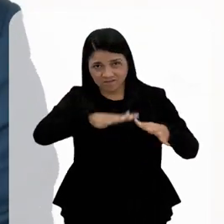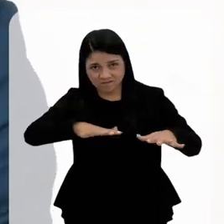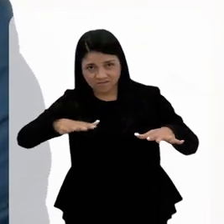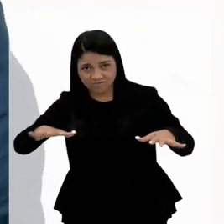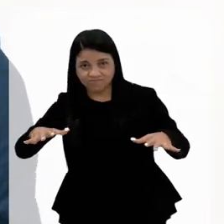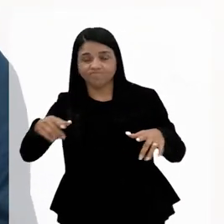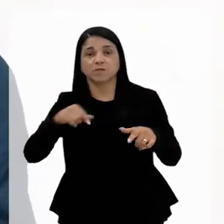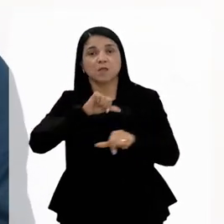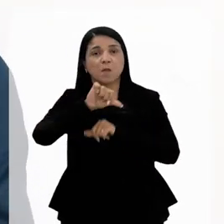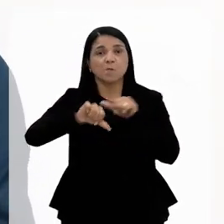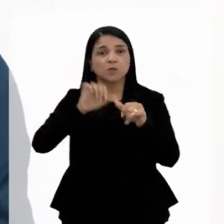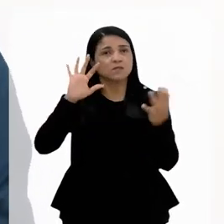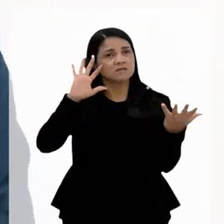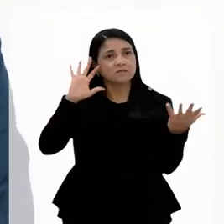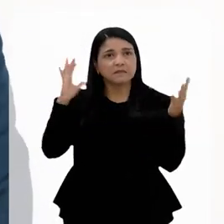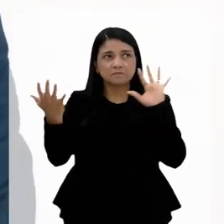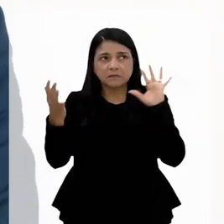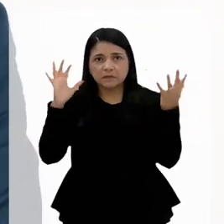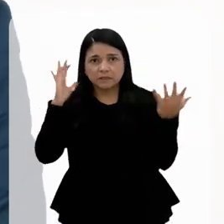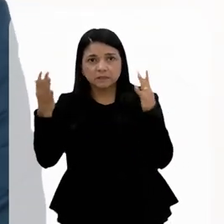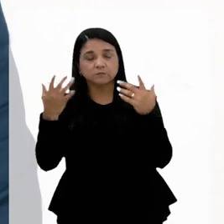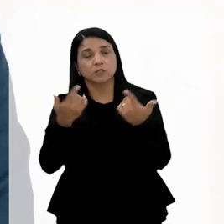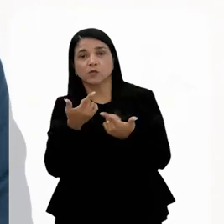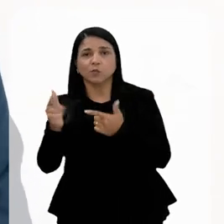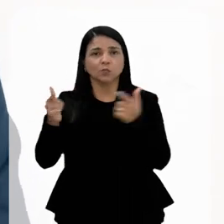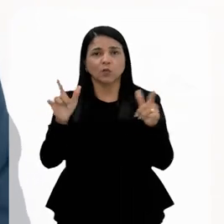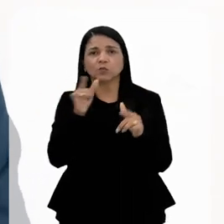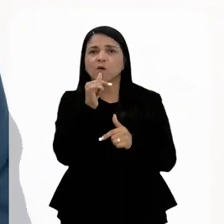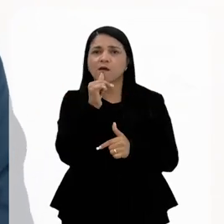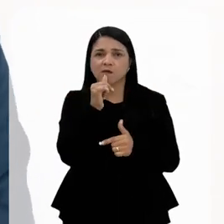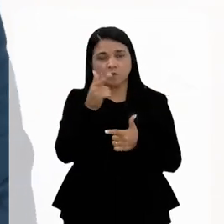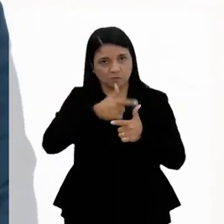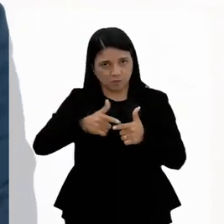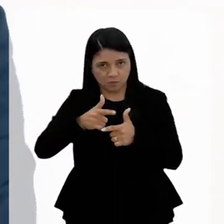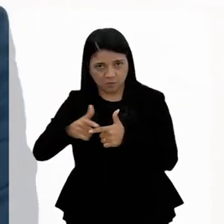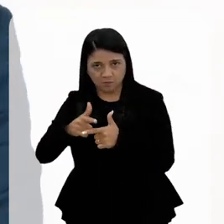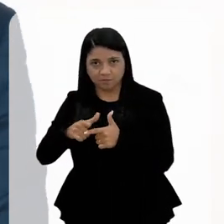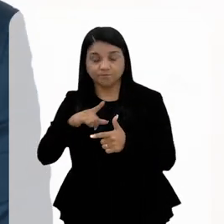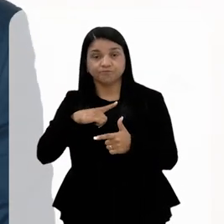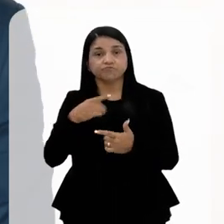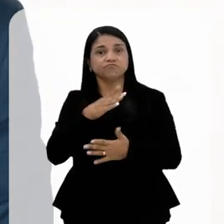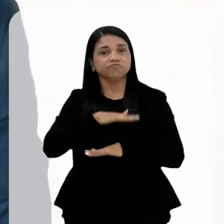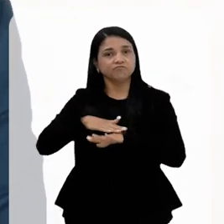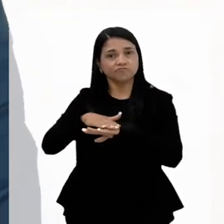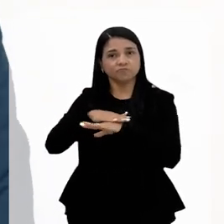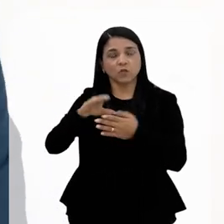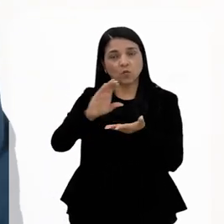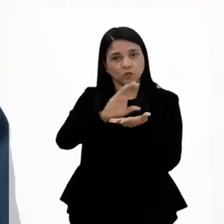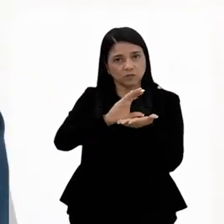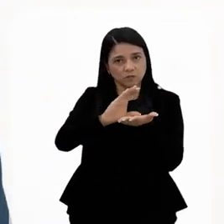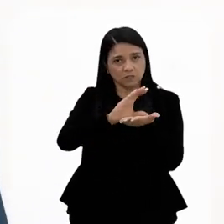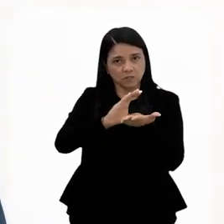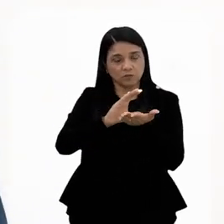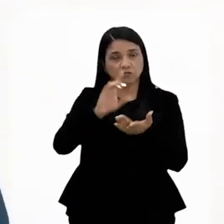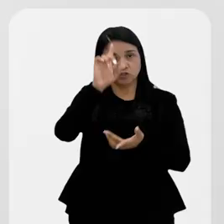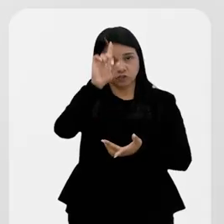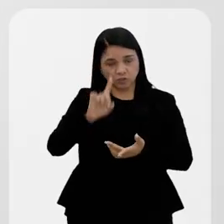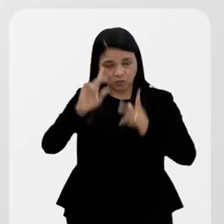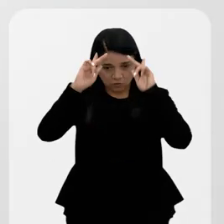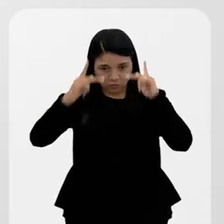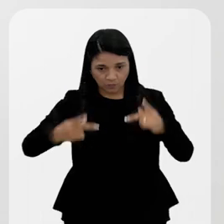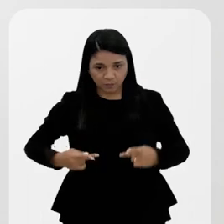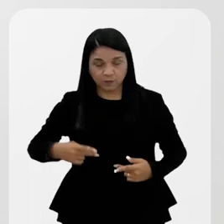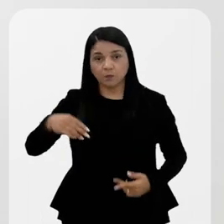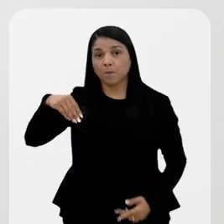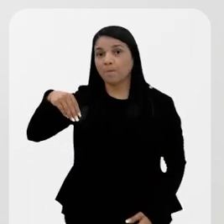passam pelo tema das mudanças climáticas, além de outros, como a questão da água. Então, começaria aqui com a nossa presidenta do Conselho Nacional de Direitos Humanos,